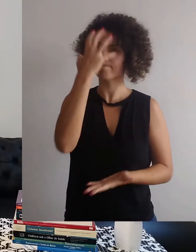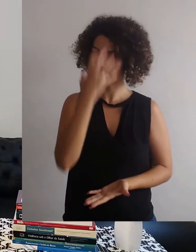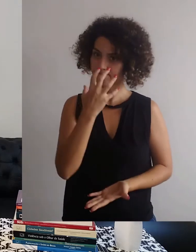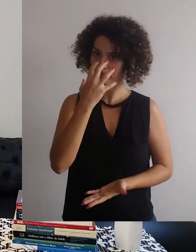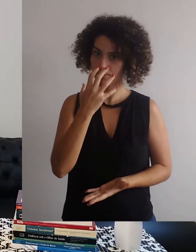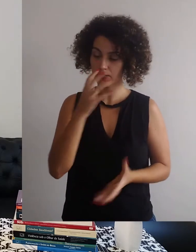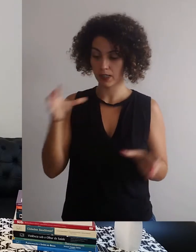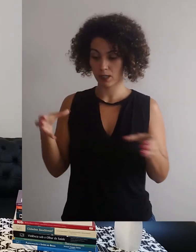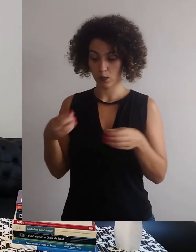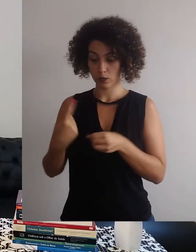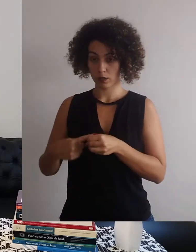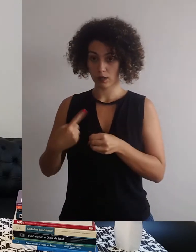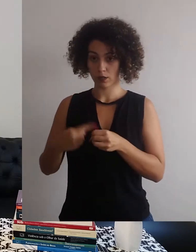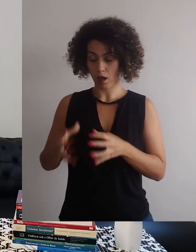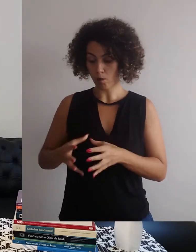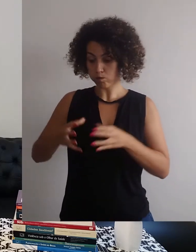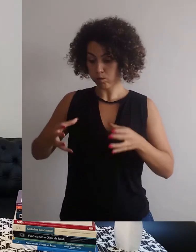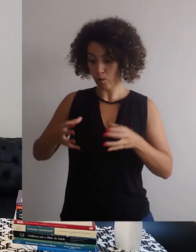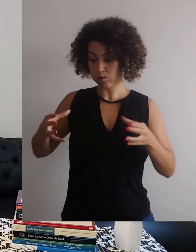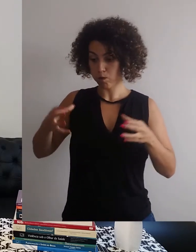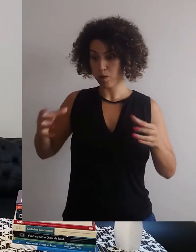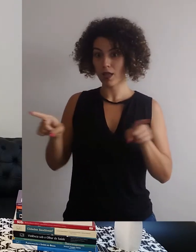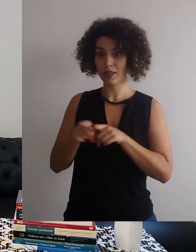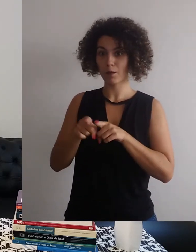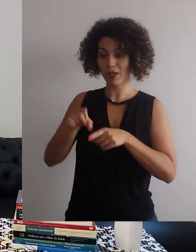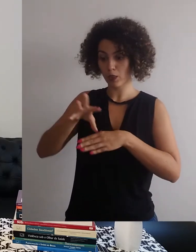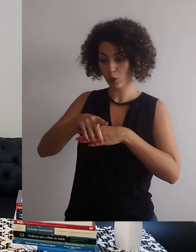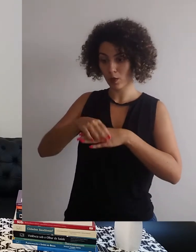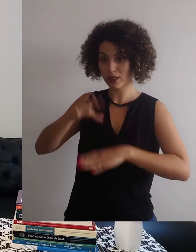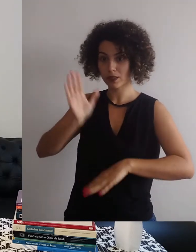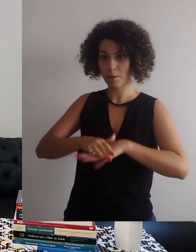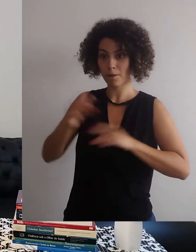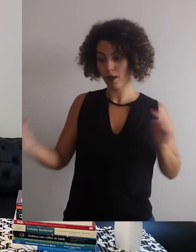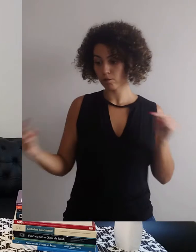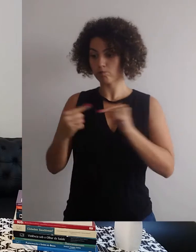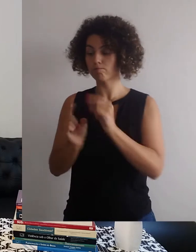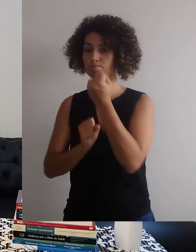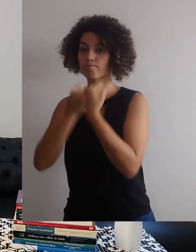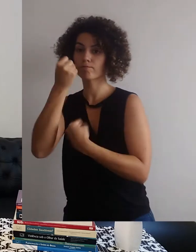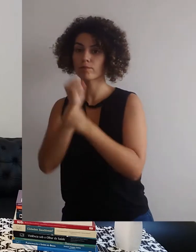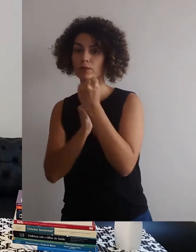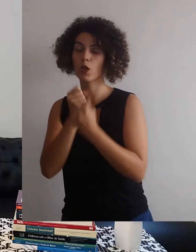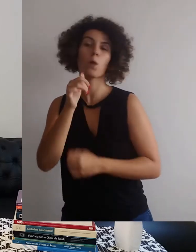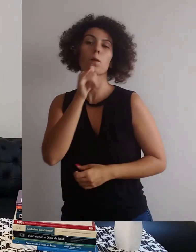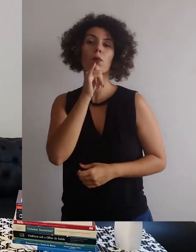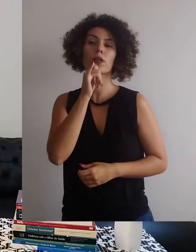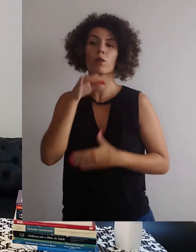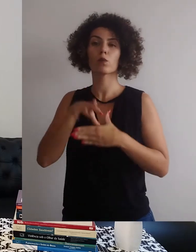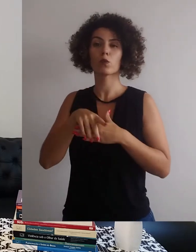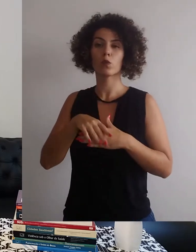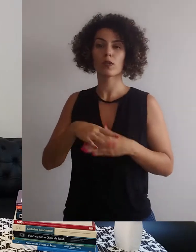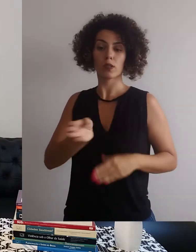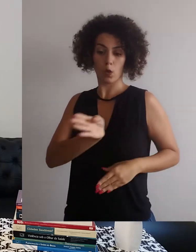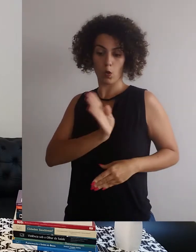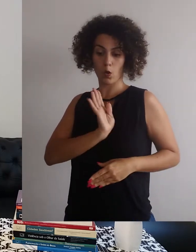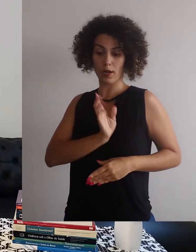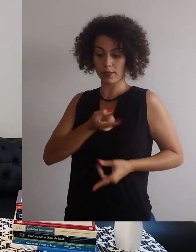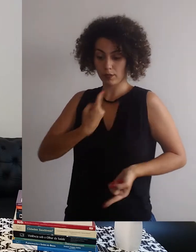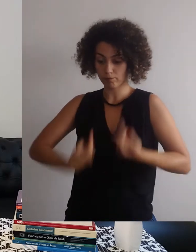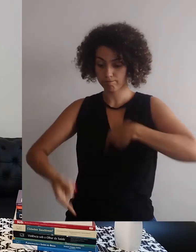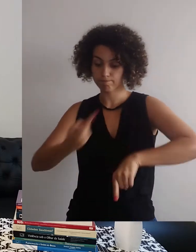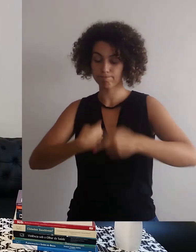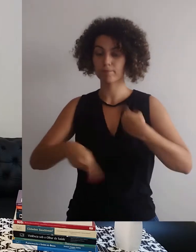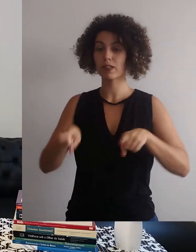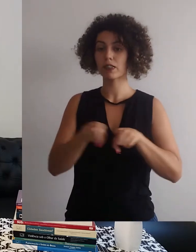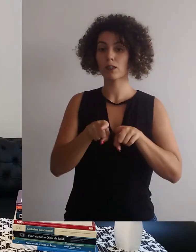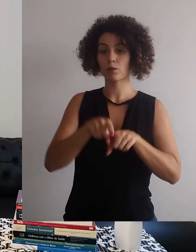de verdade. Junto ao crescimento das cidades, há também o crescimento de doenças relacionadas à indústria, como, por exemplo, doenças